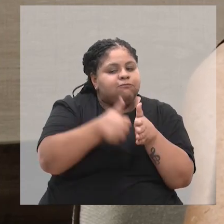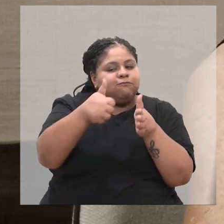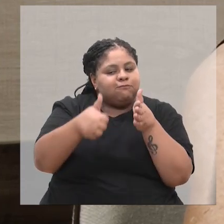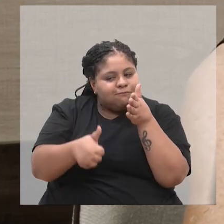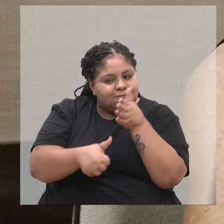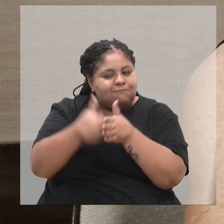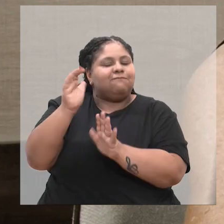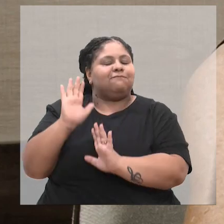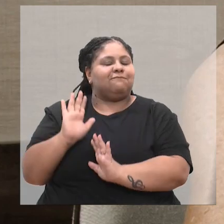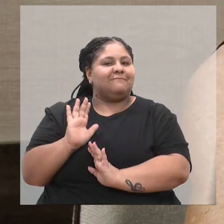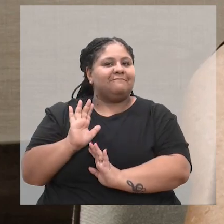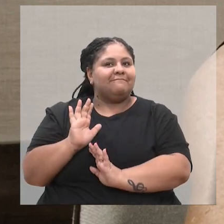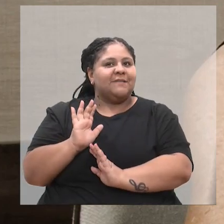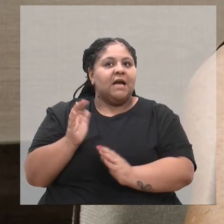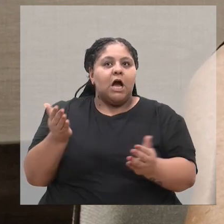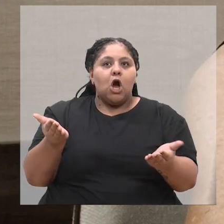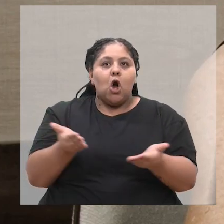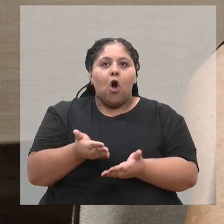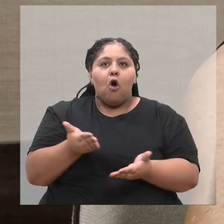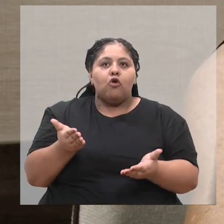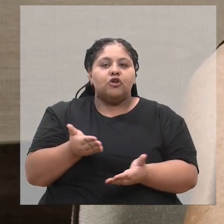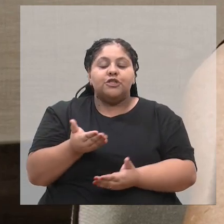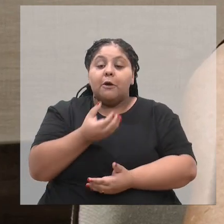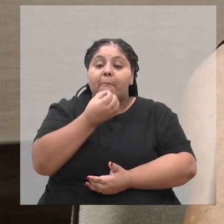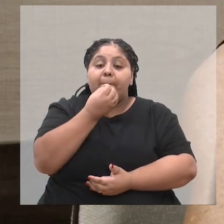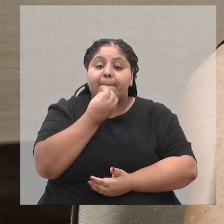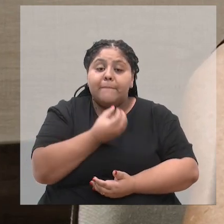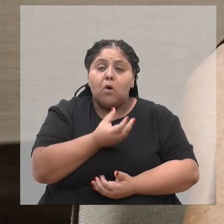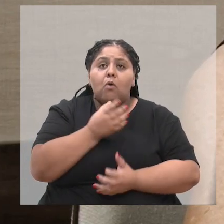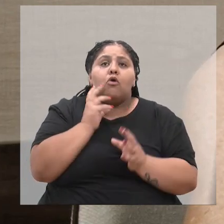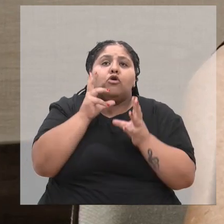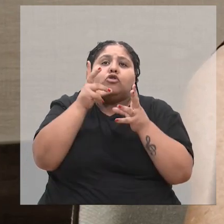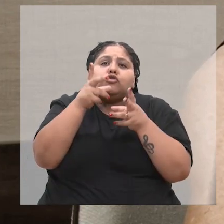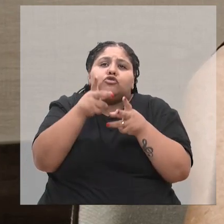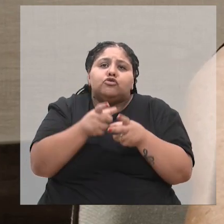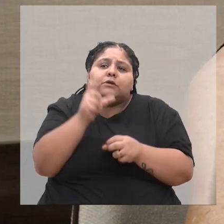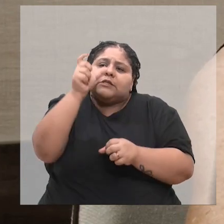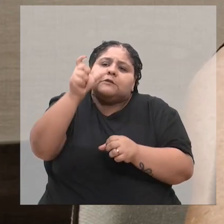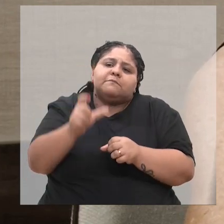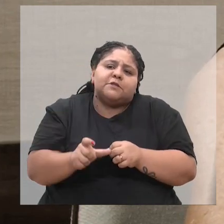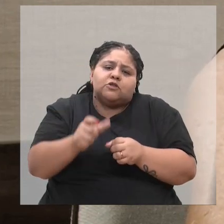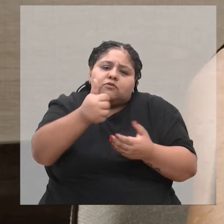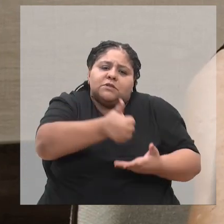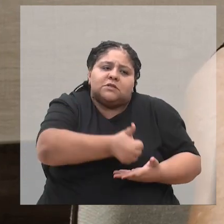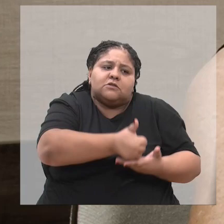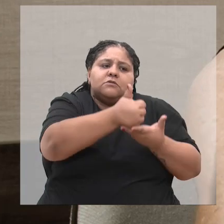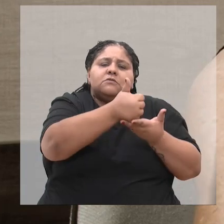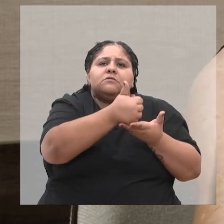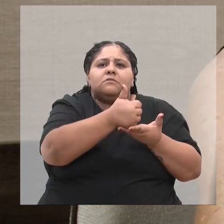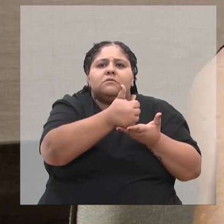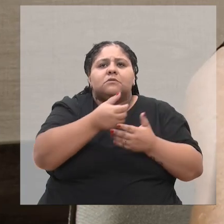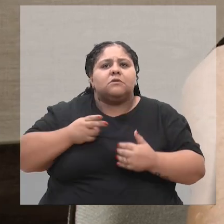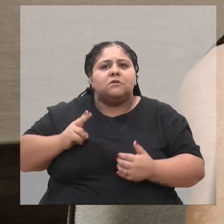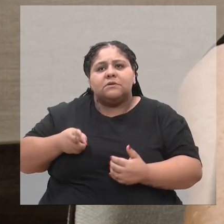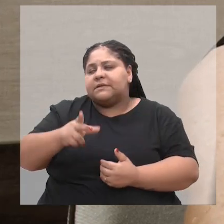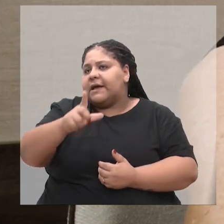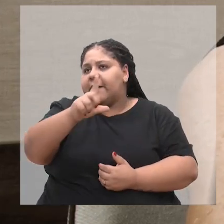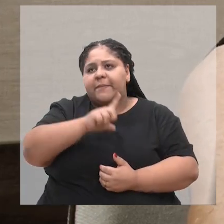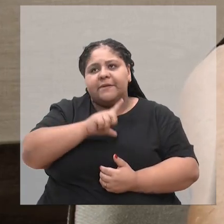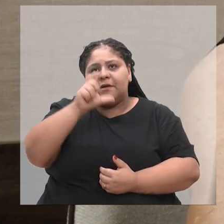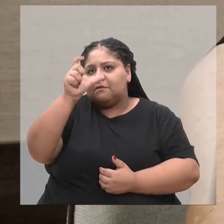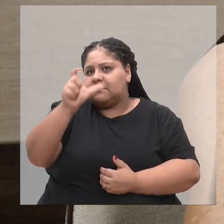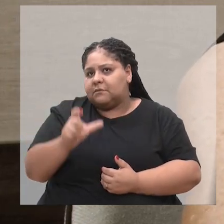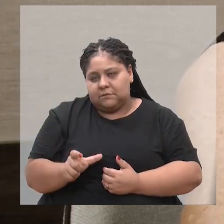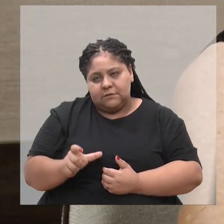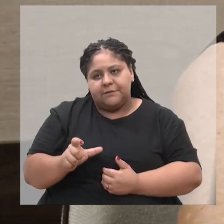melhorando. Hoje, é muito bom, todo mundo ajuda, todo mundo... Ah, sempre tem